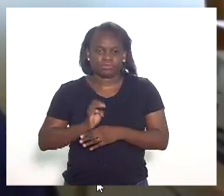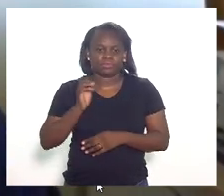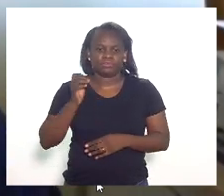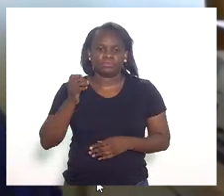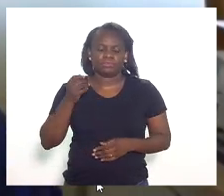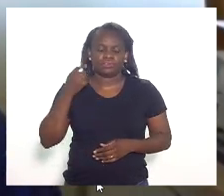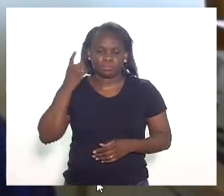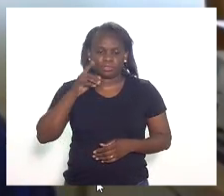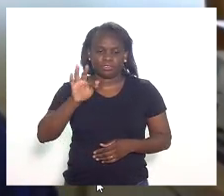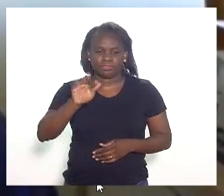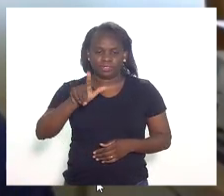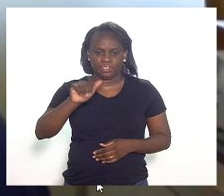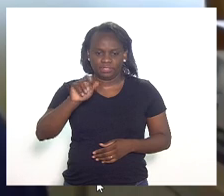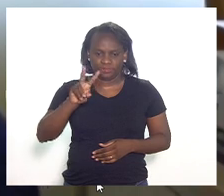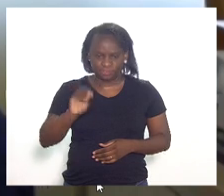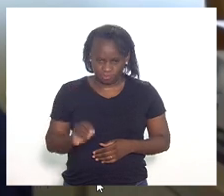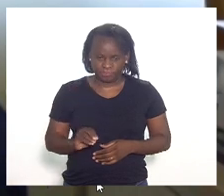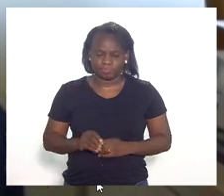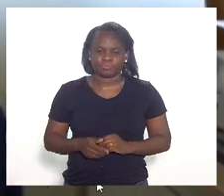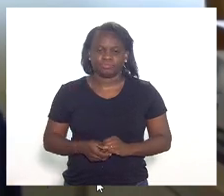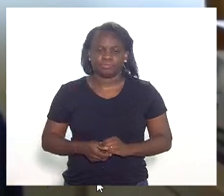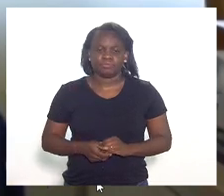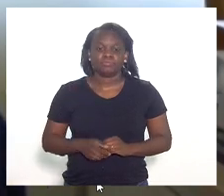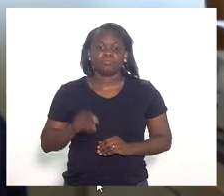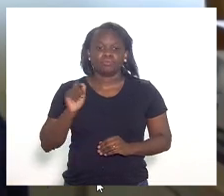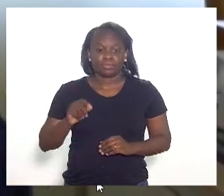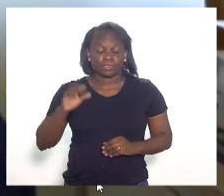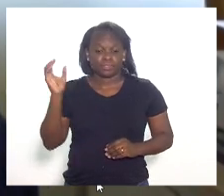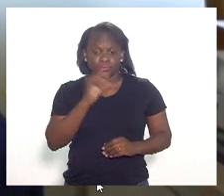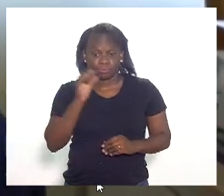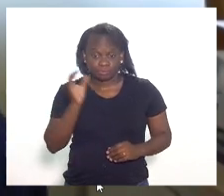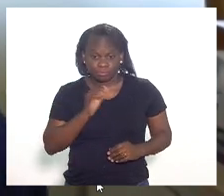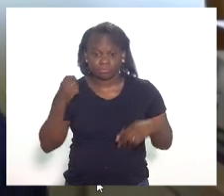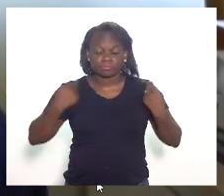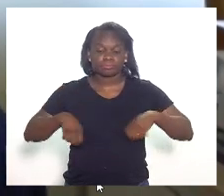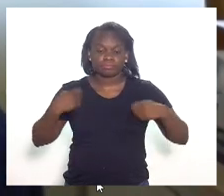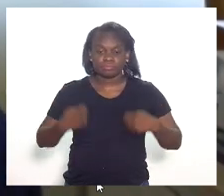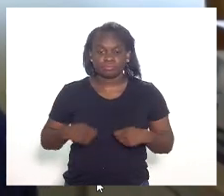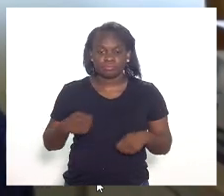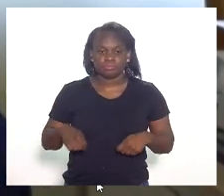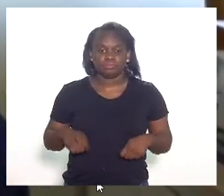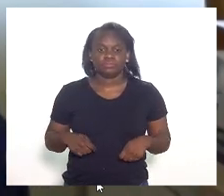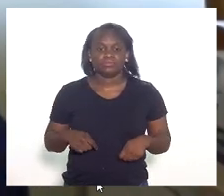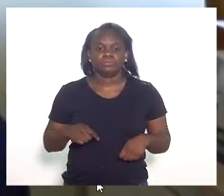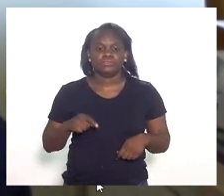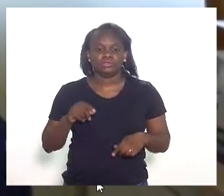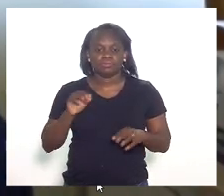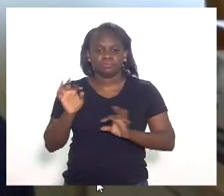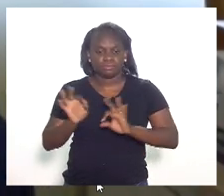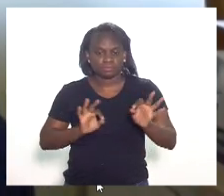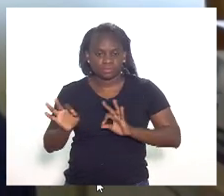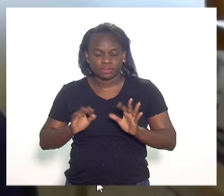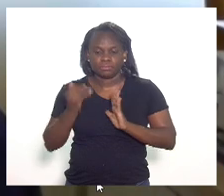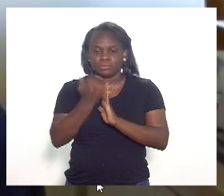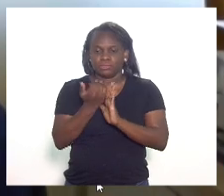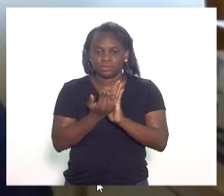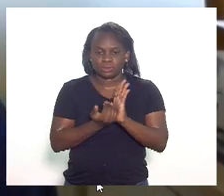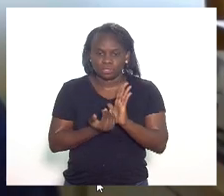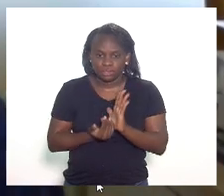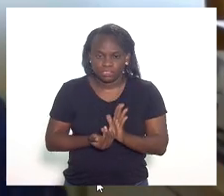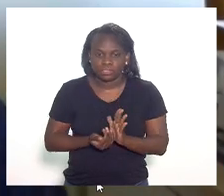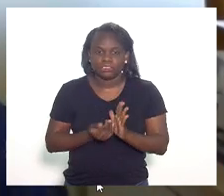presidente Flávio Serafini, que urgenciasse a implantação do programa